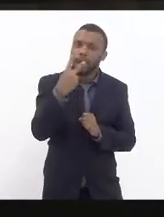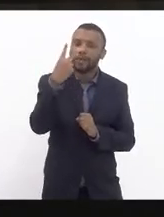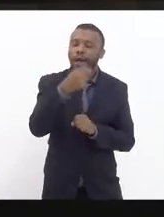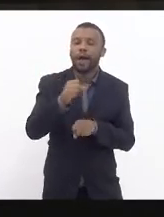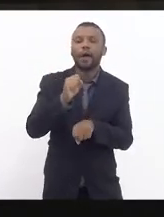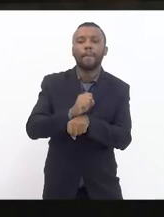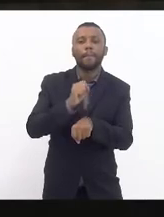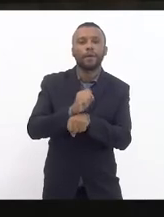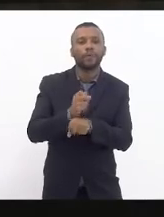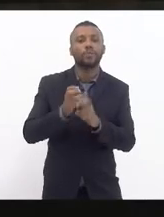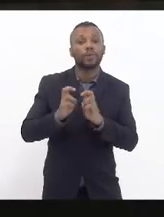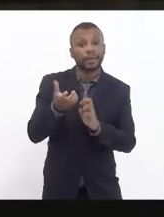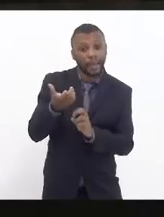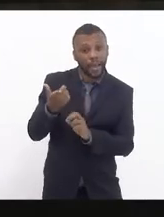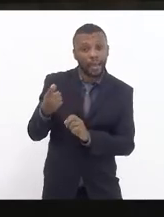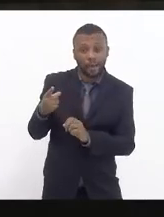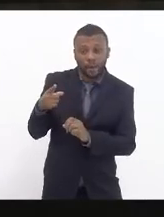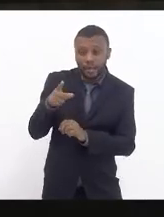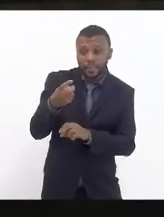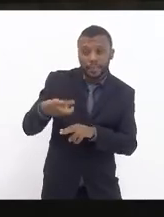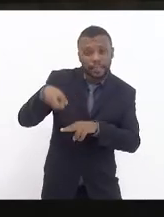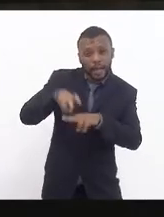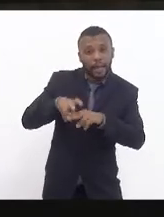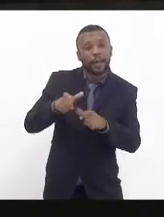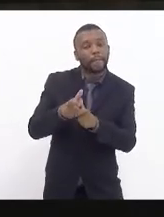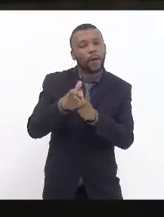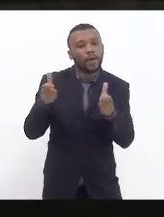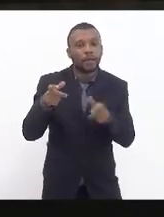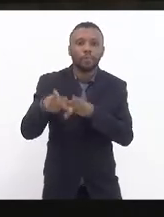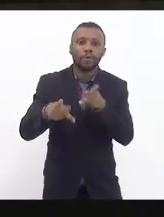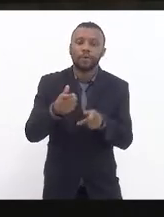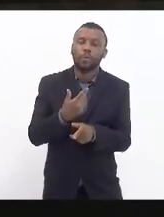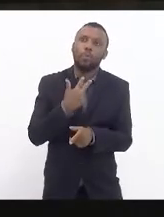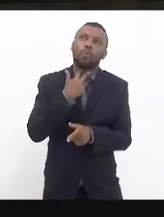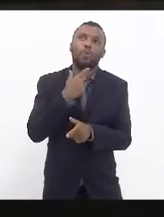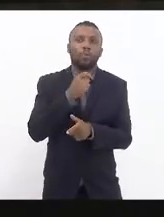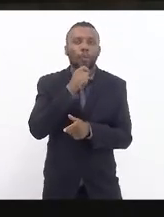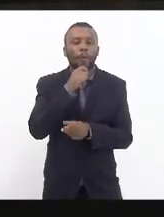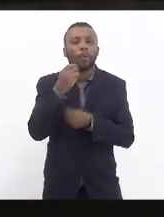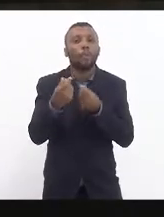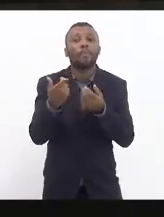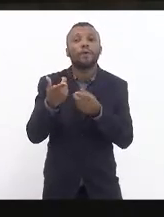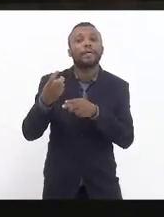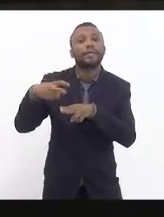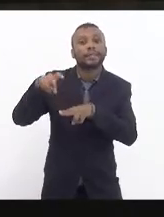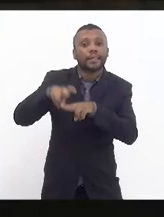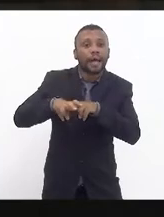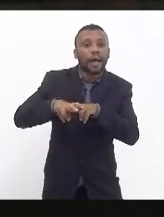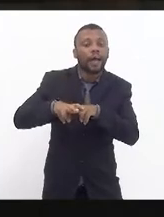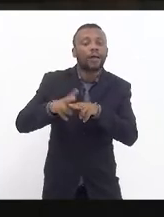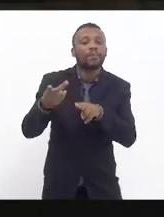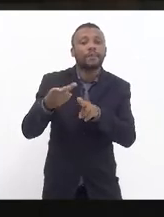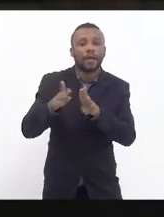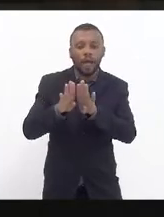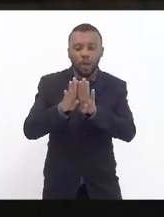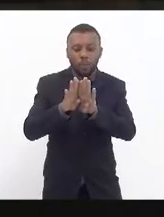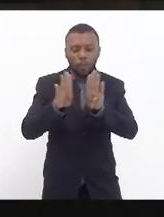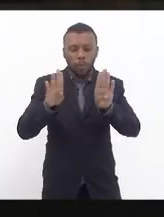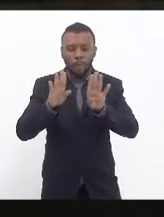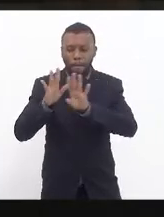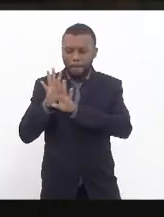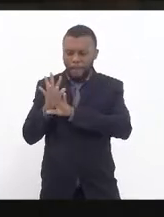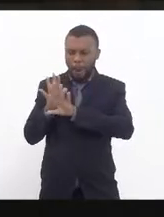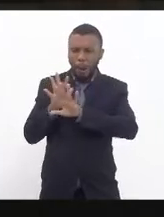você se quiser e sentado porque a maioria da população já sabe que não tem como sentar porque quando se abre a porta você é jogado lá dentro é um